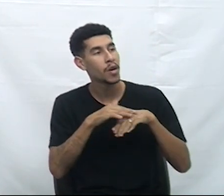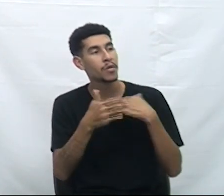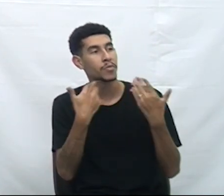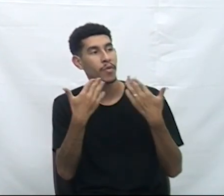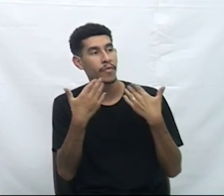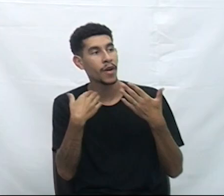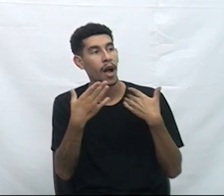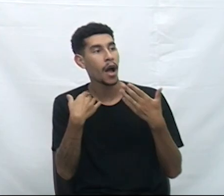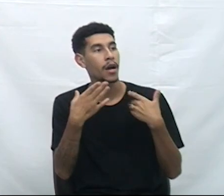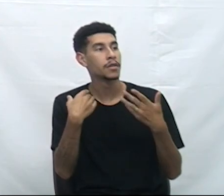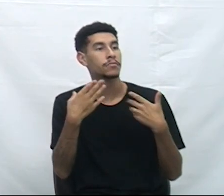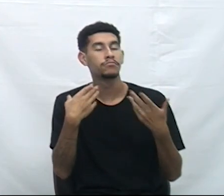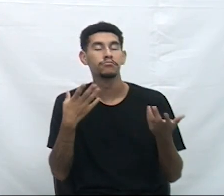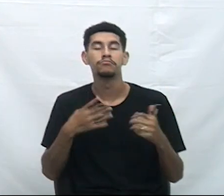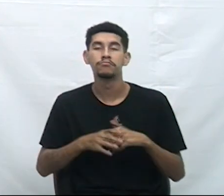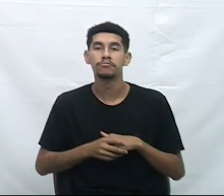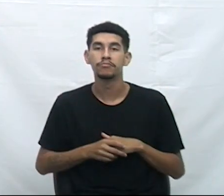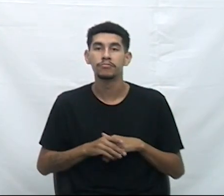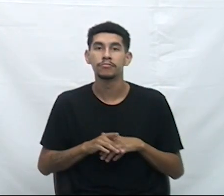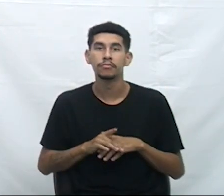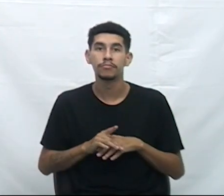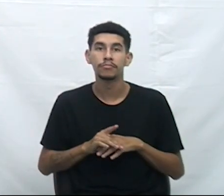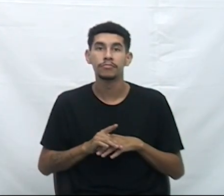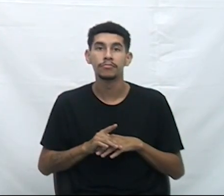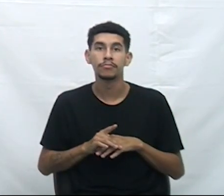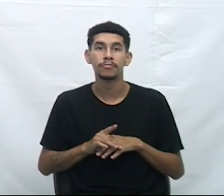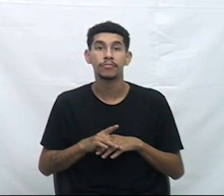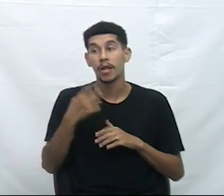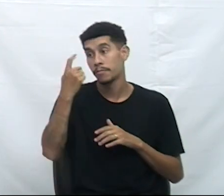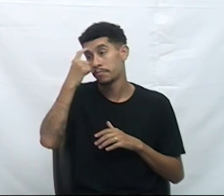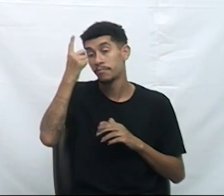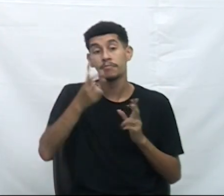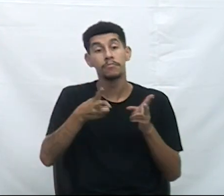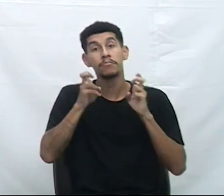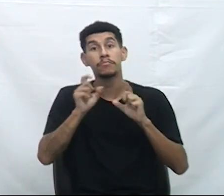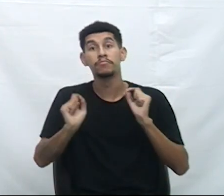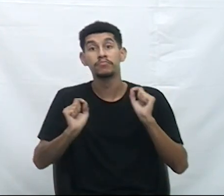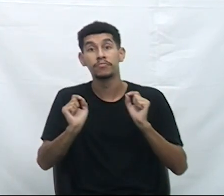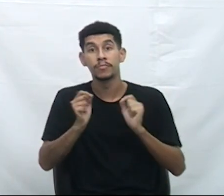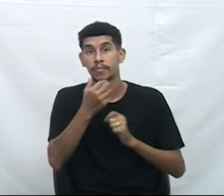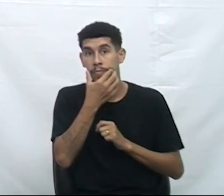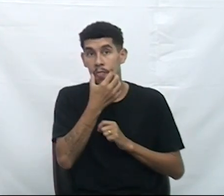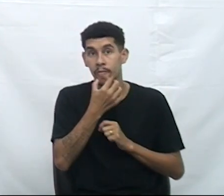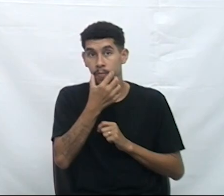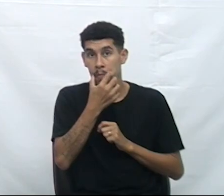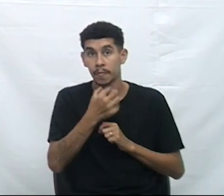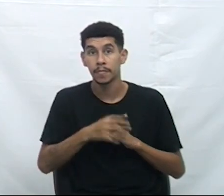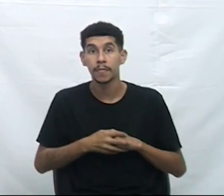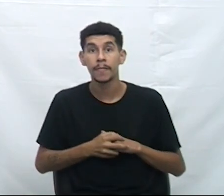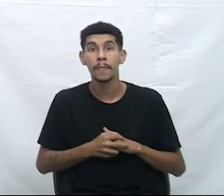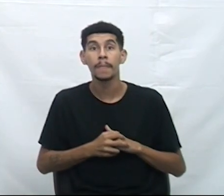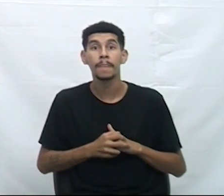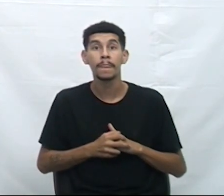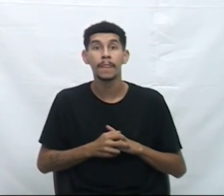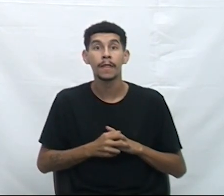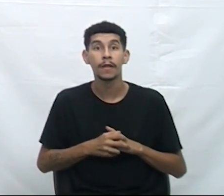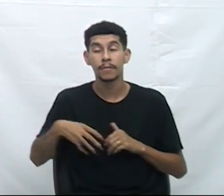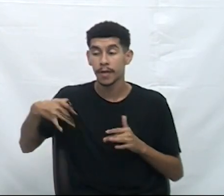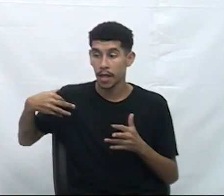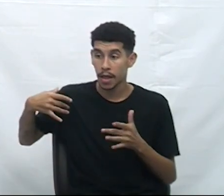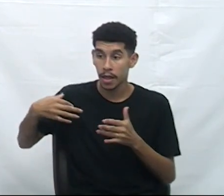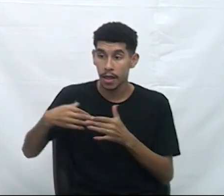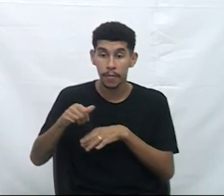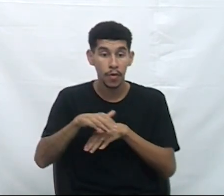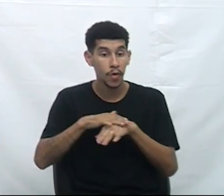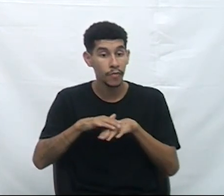e se darem conta de que durante aquele tempo que conversaram